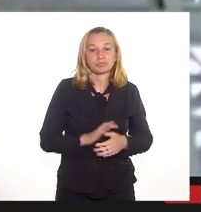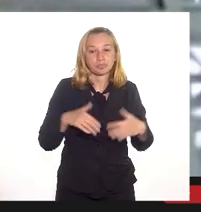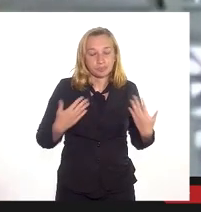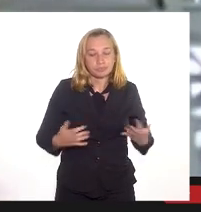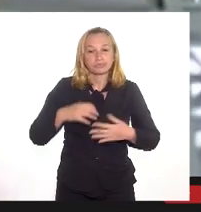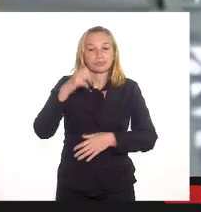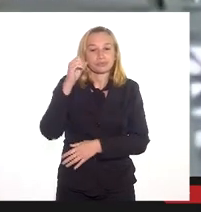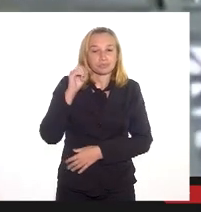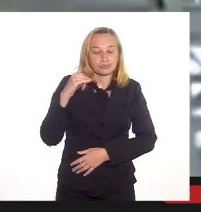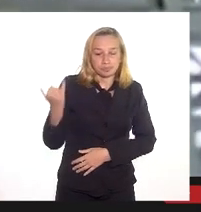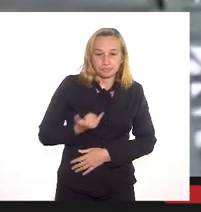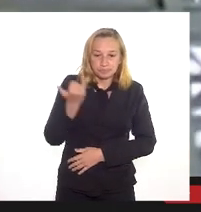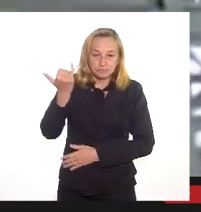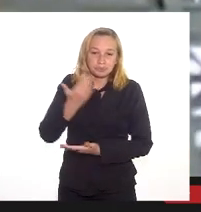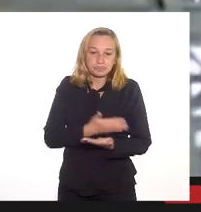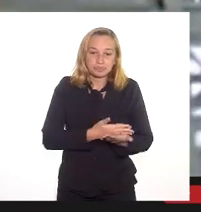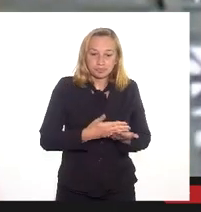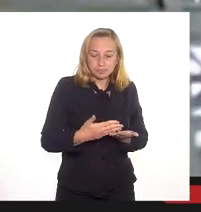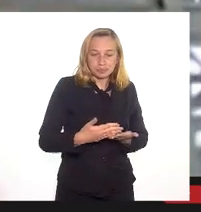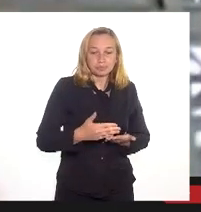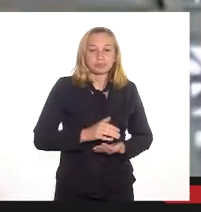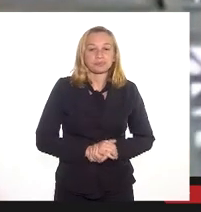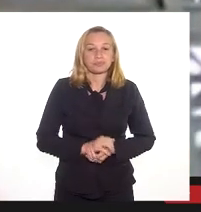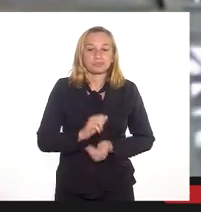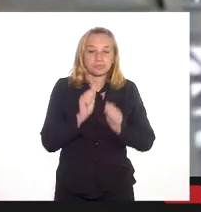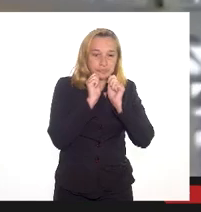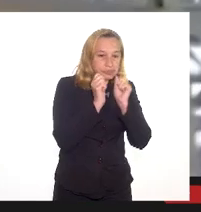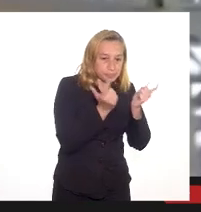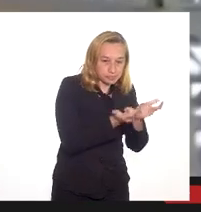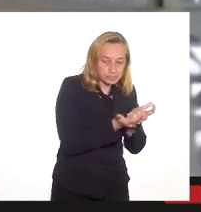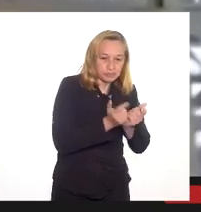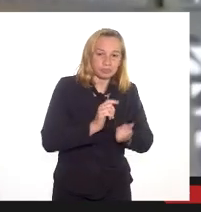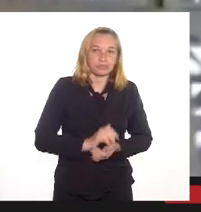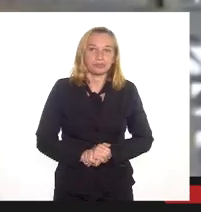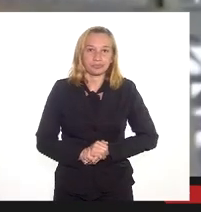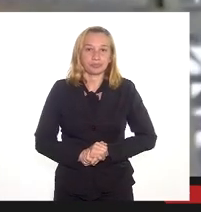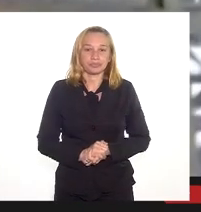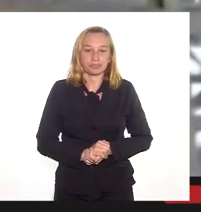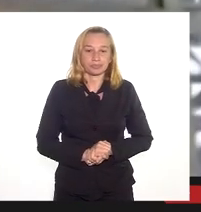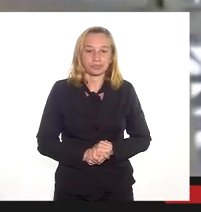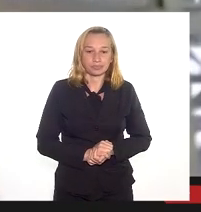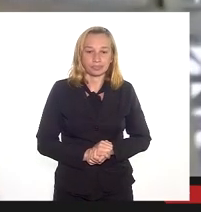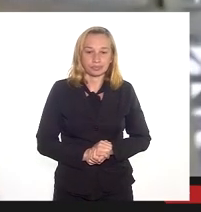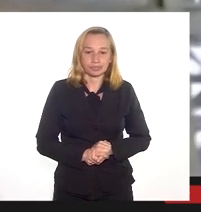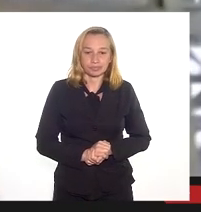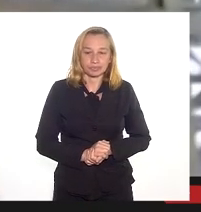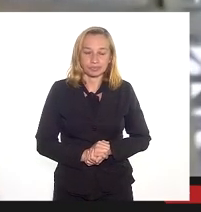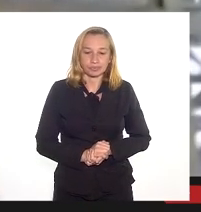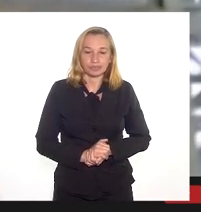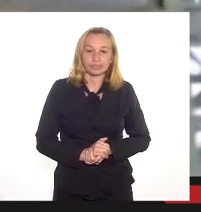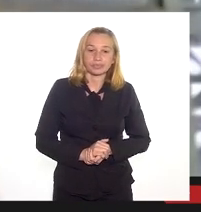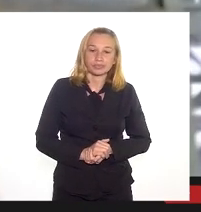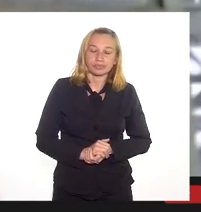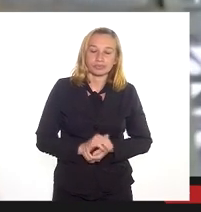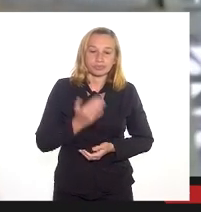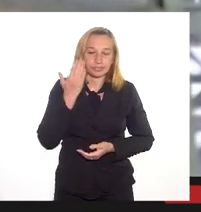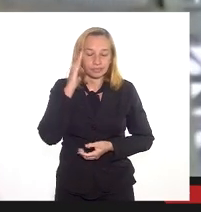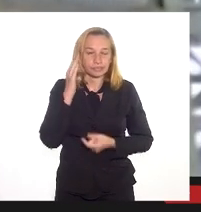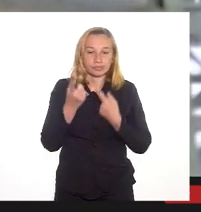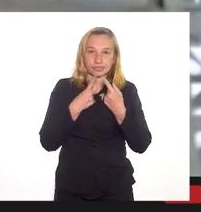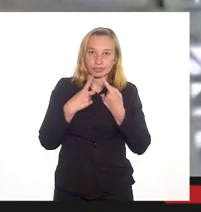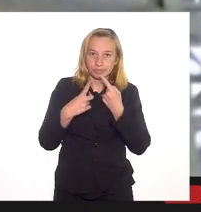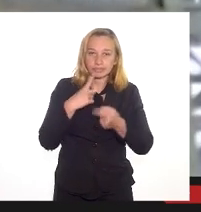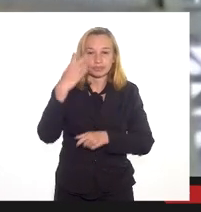é muito importante, inicialmente, que a LERJ tome parte nesses debates, porque a gente